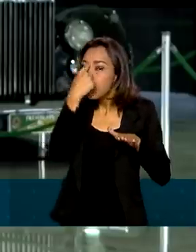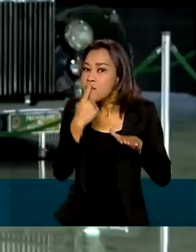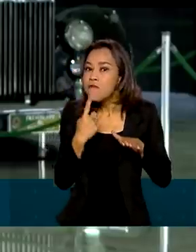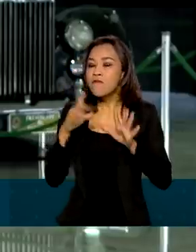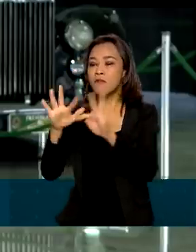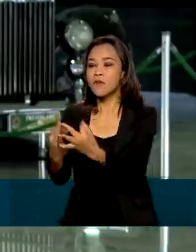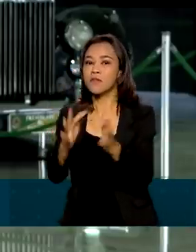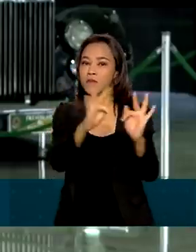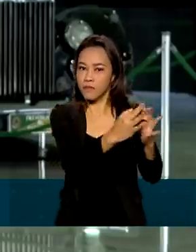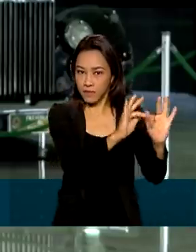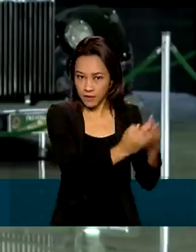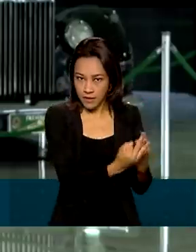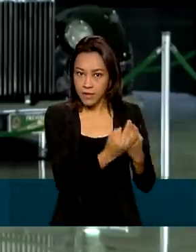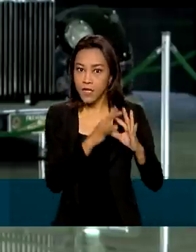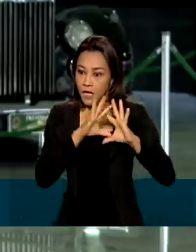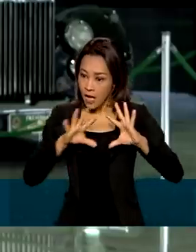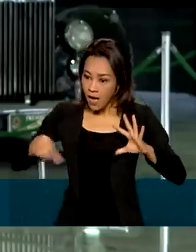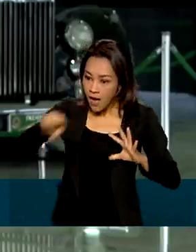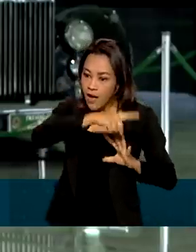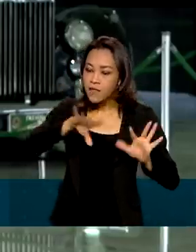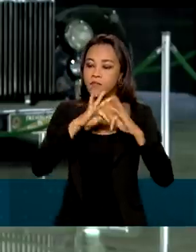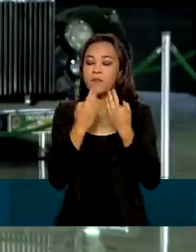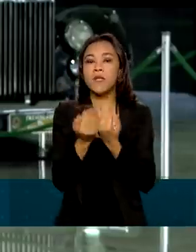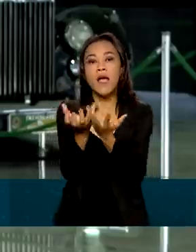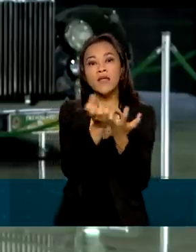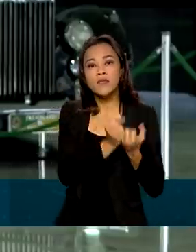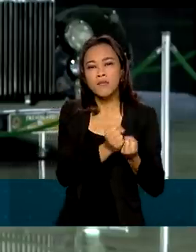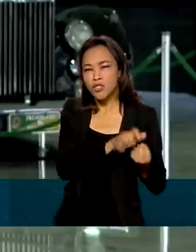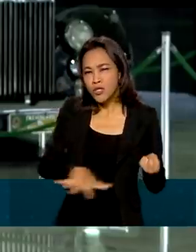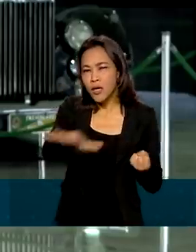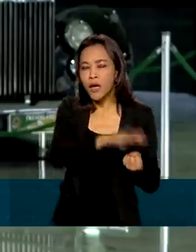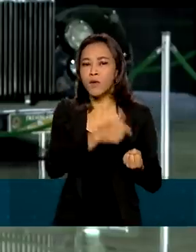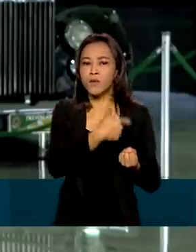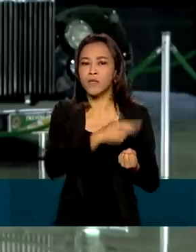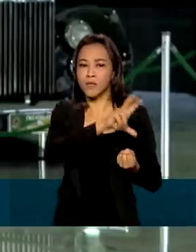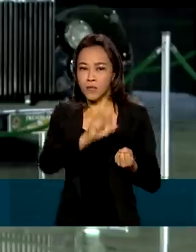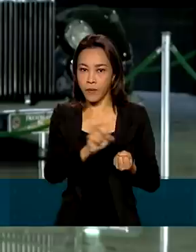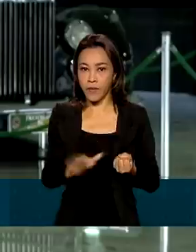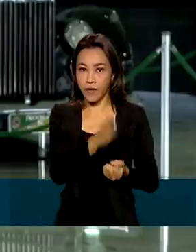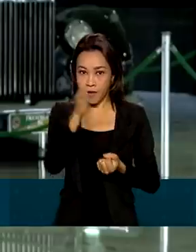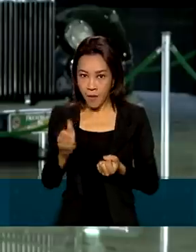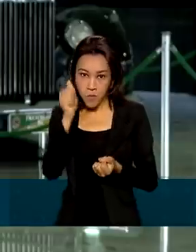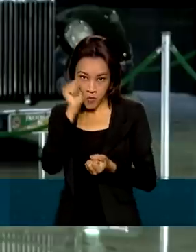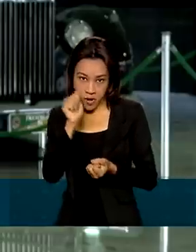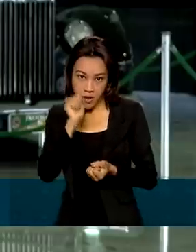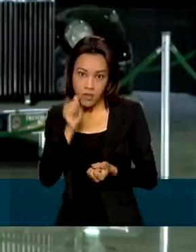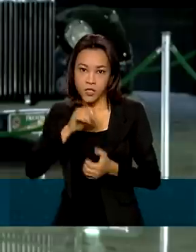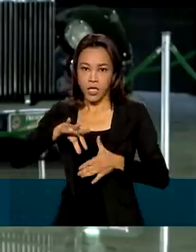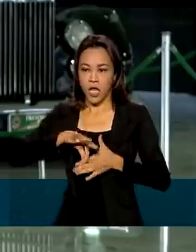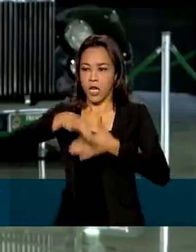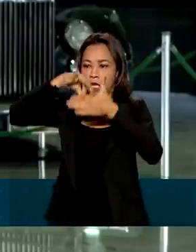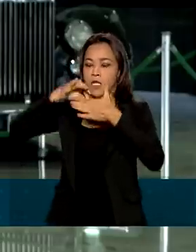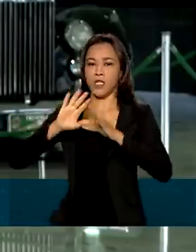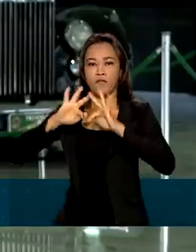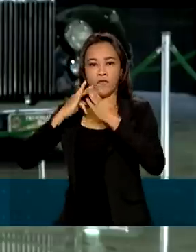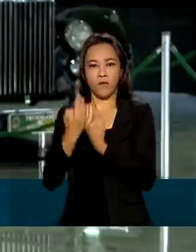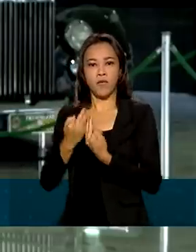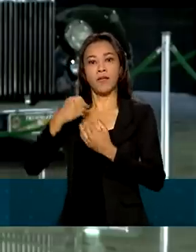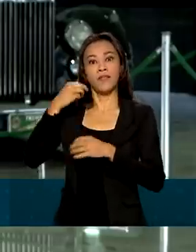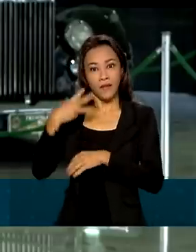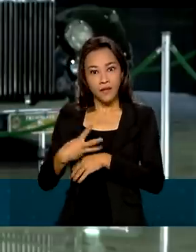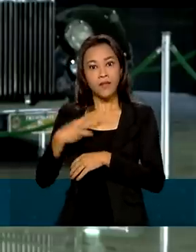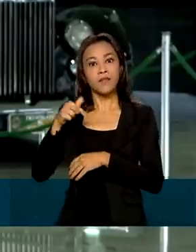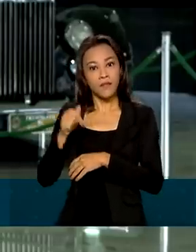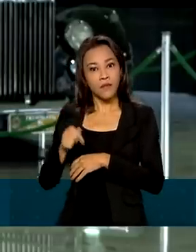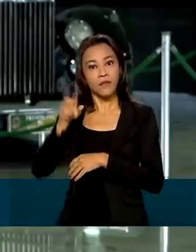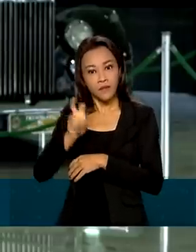As famílias em geral recebem R 250. Mulheres e chefes de família têm direito a R$ 375.